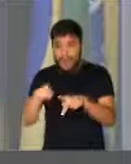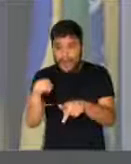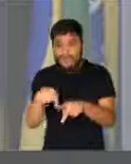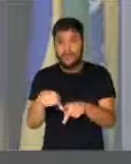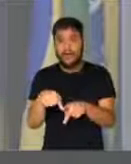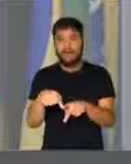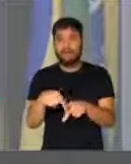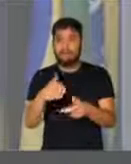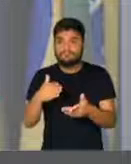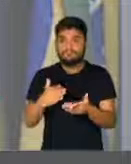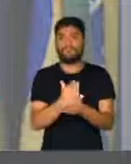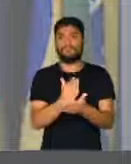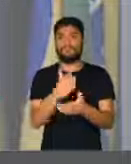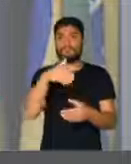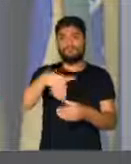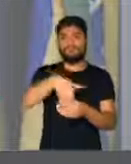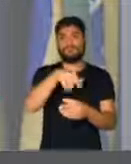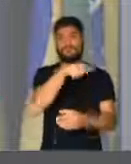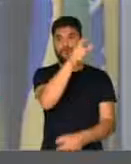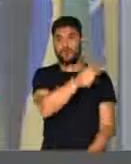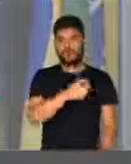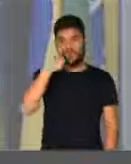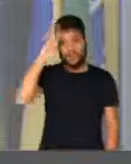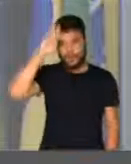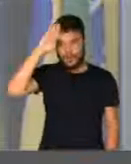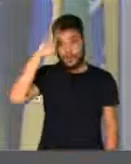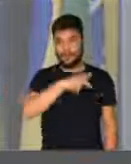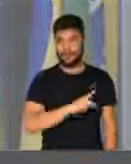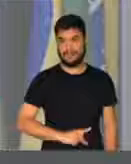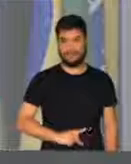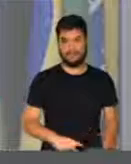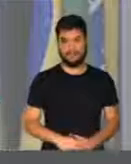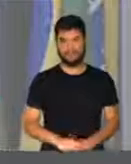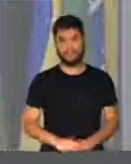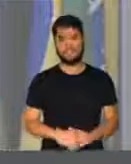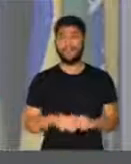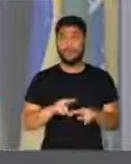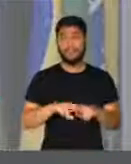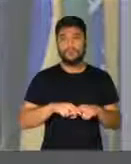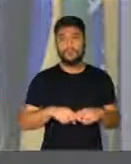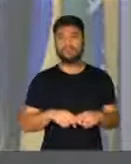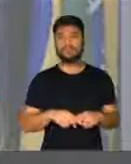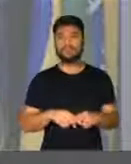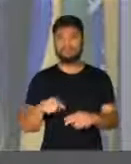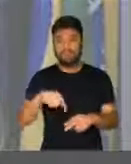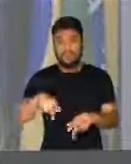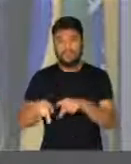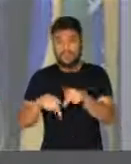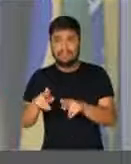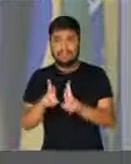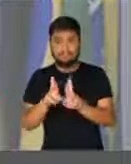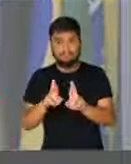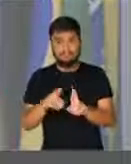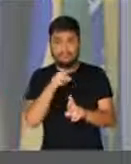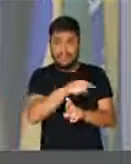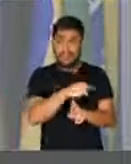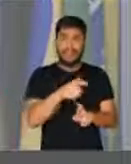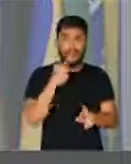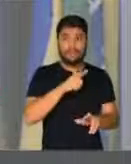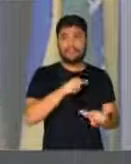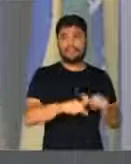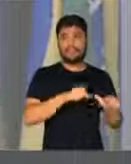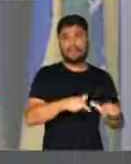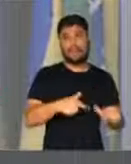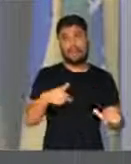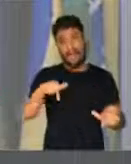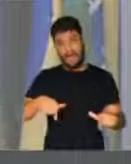Luísa, apoiou o Bolsonaro para presidente da República. E nossa expectativa é que ele possa desenvolver um trabalho em parceria com o